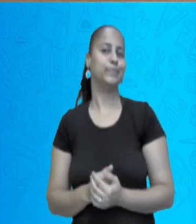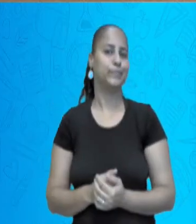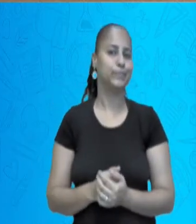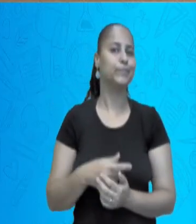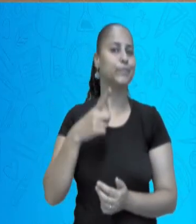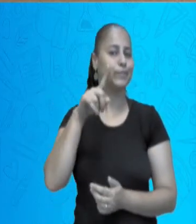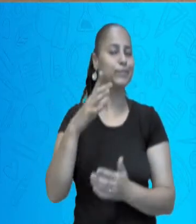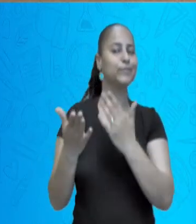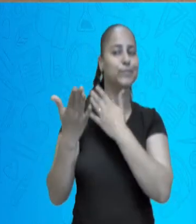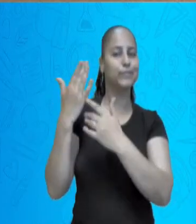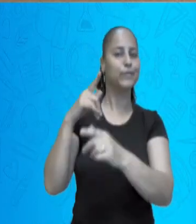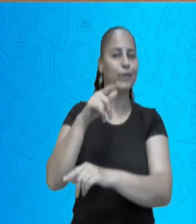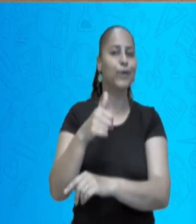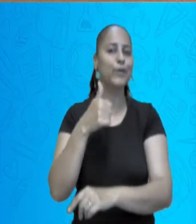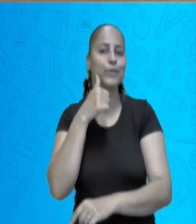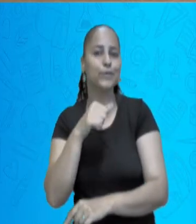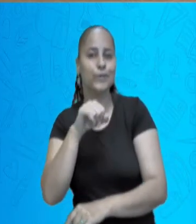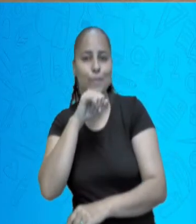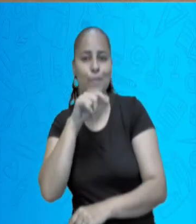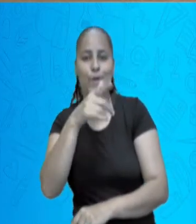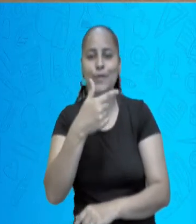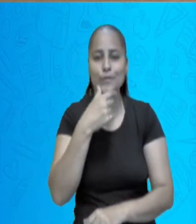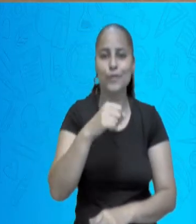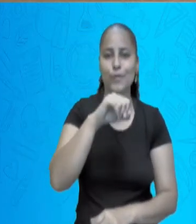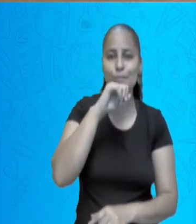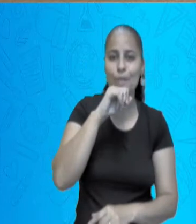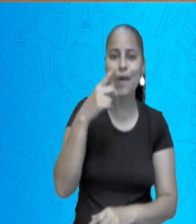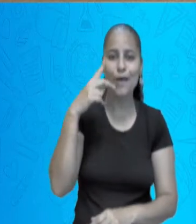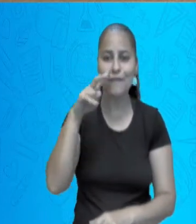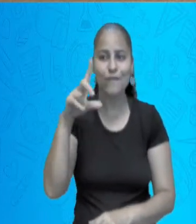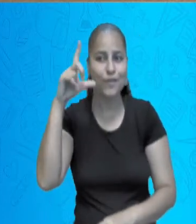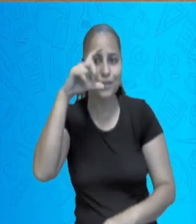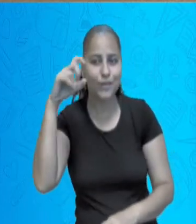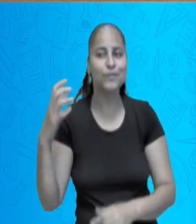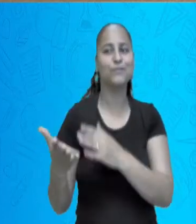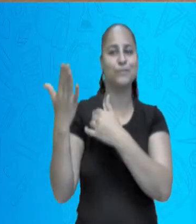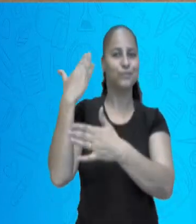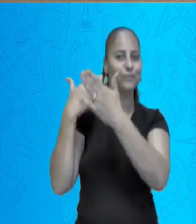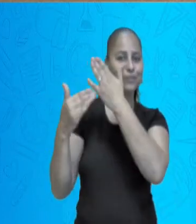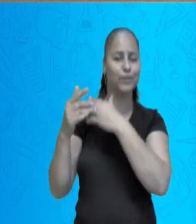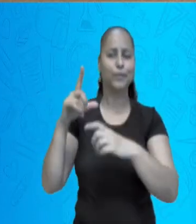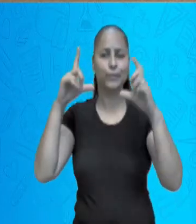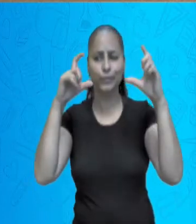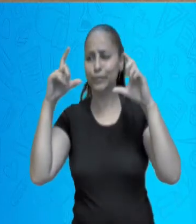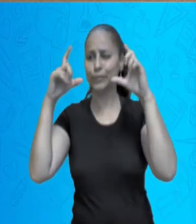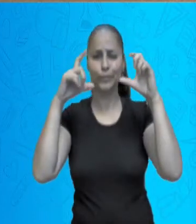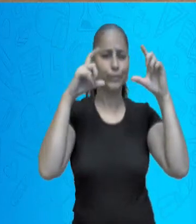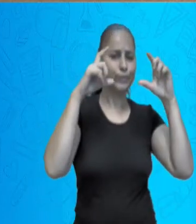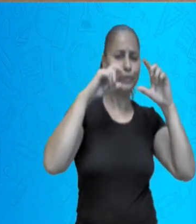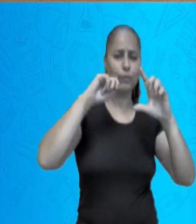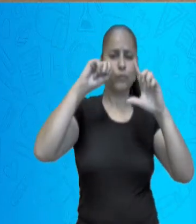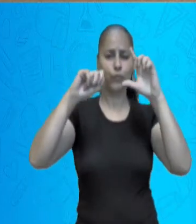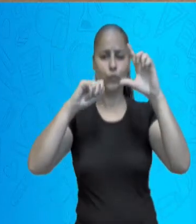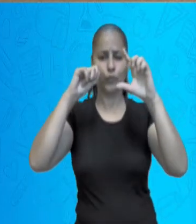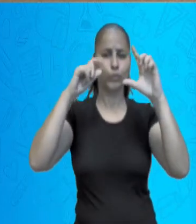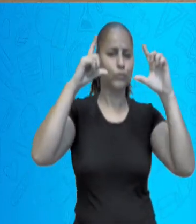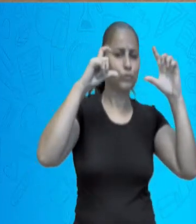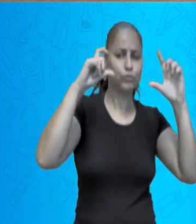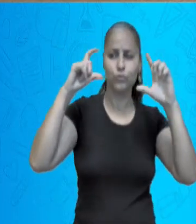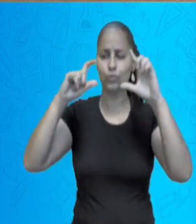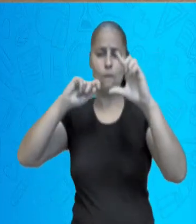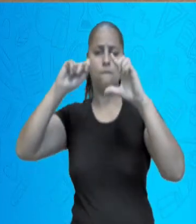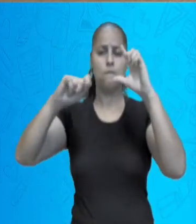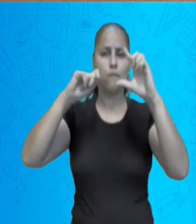Aquelas que eu te falei. Tirava uma fotografia, ia tirando, tirando, tirando, até o filme, o rolo do filme acabar,